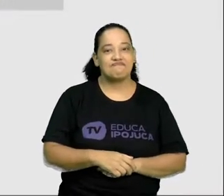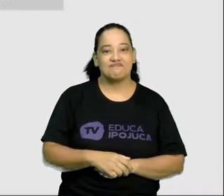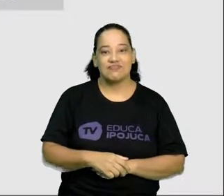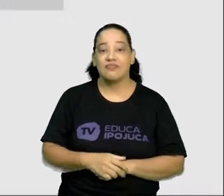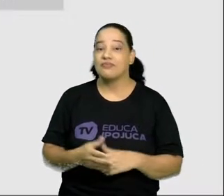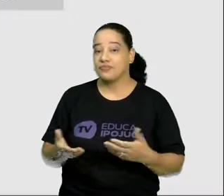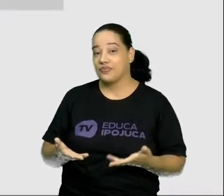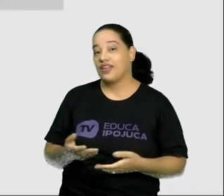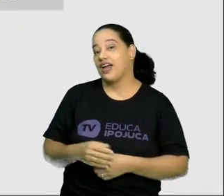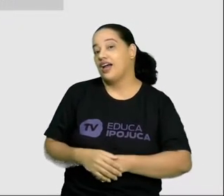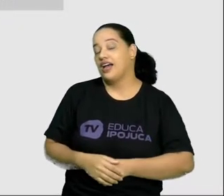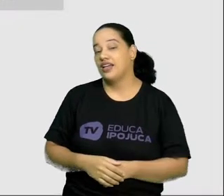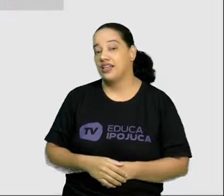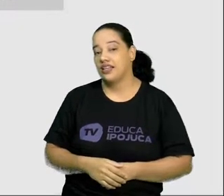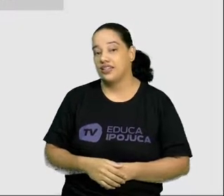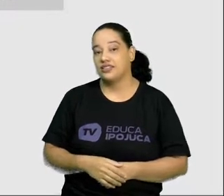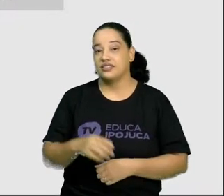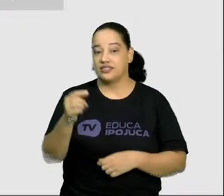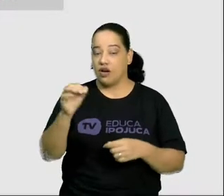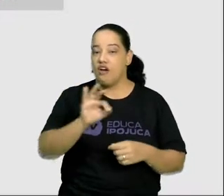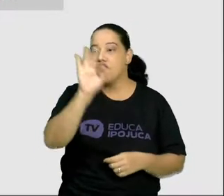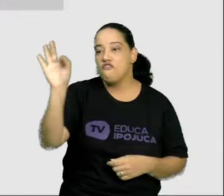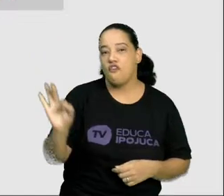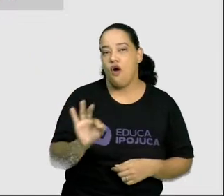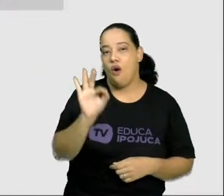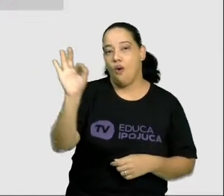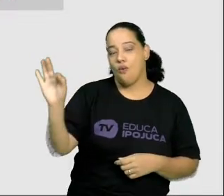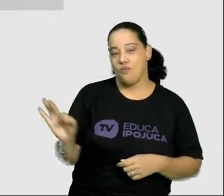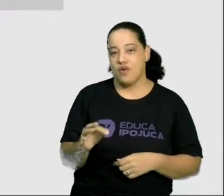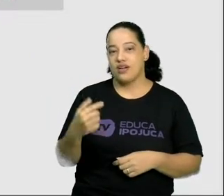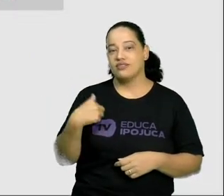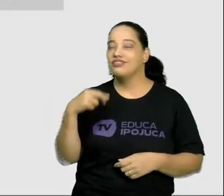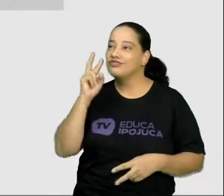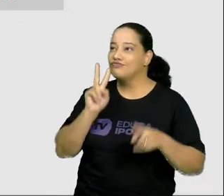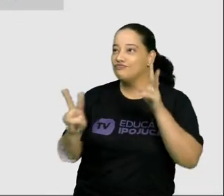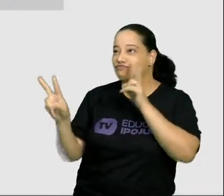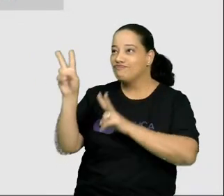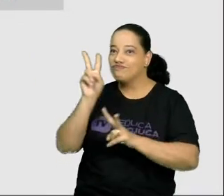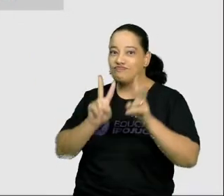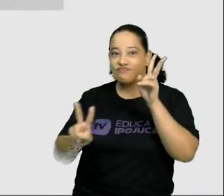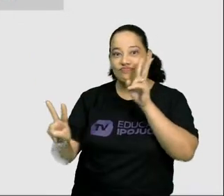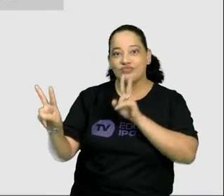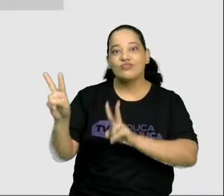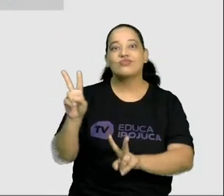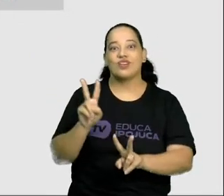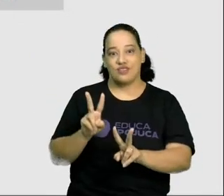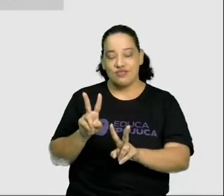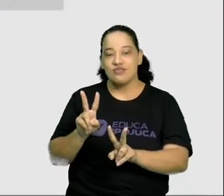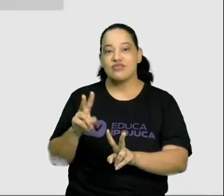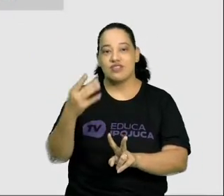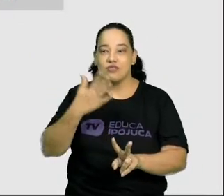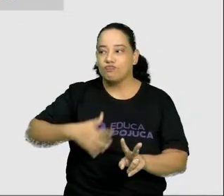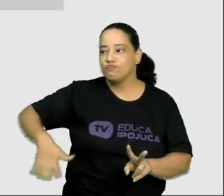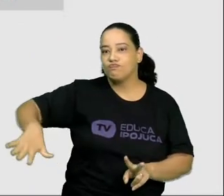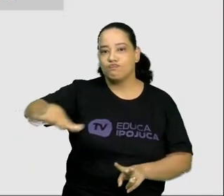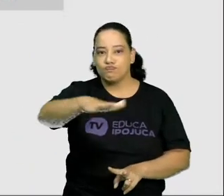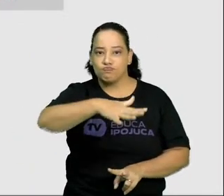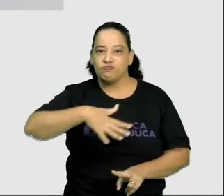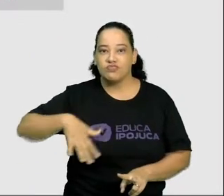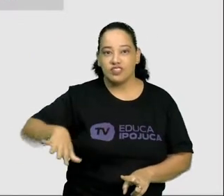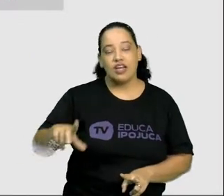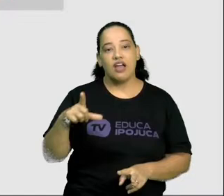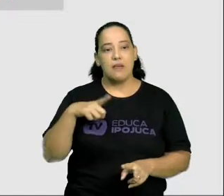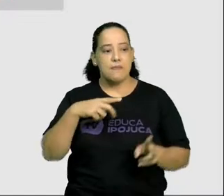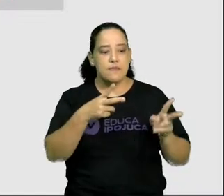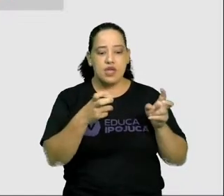Bom, a forma, crianças. Quando nós olhamos, né? Ao nosso redor, nós percebemos que todas